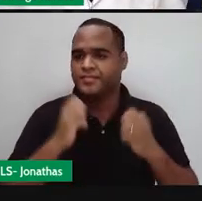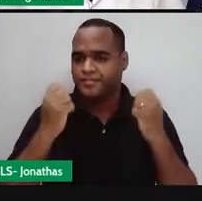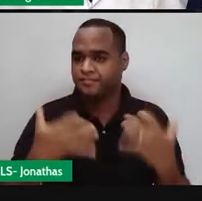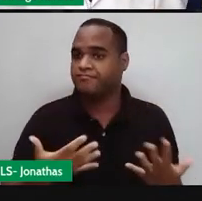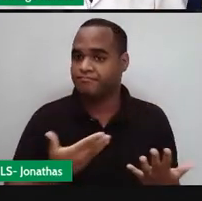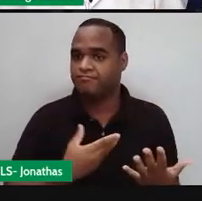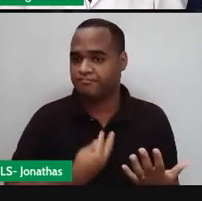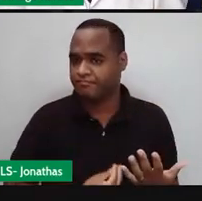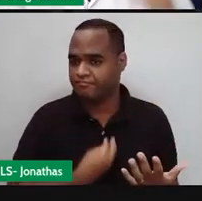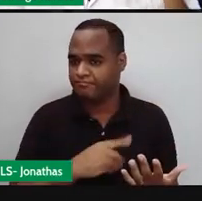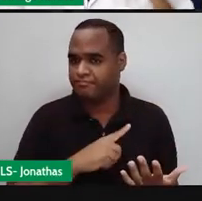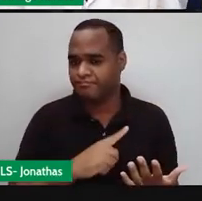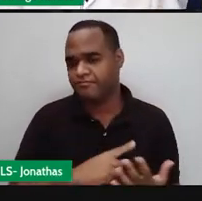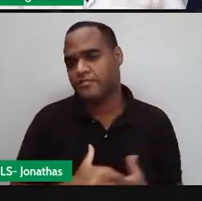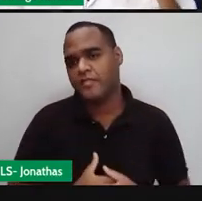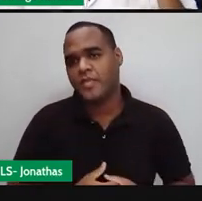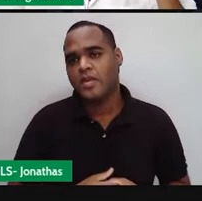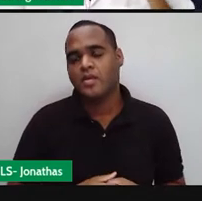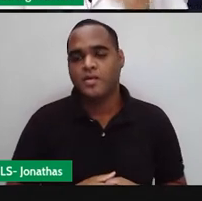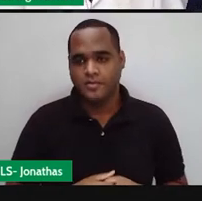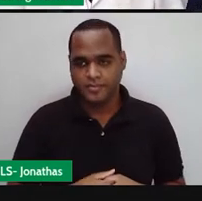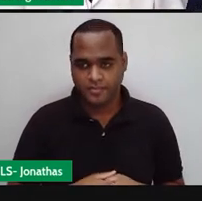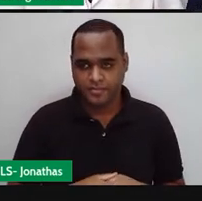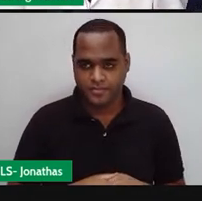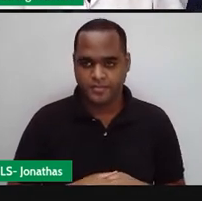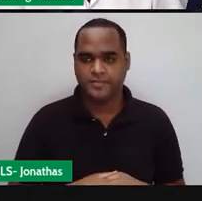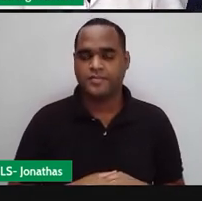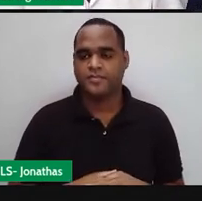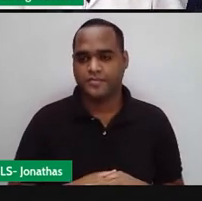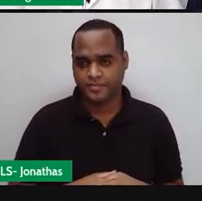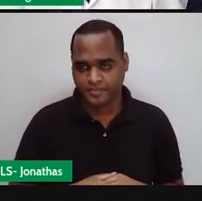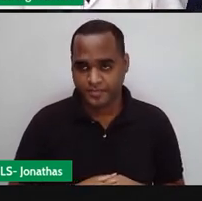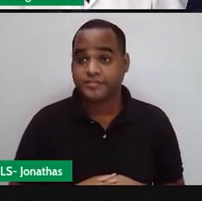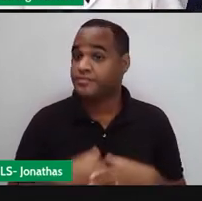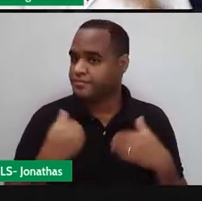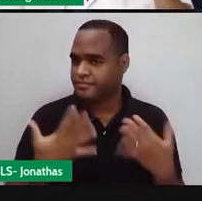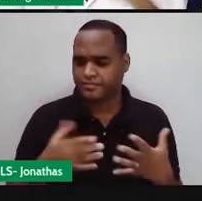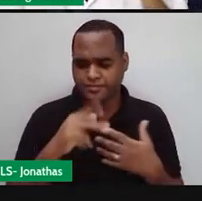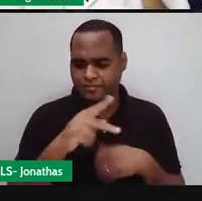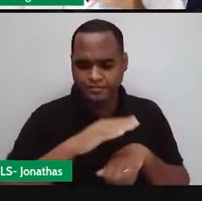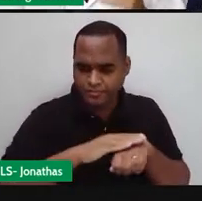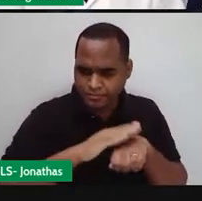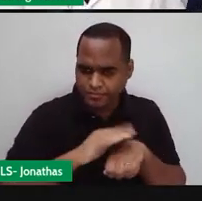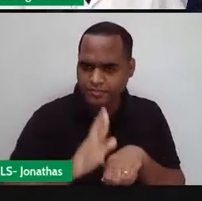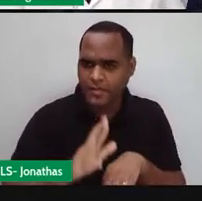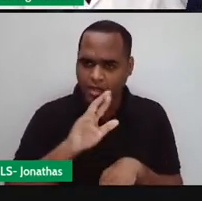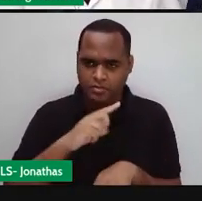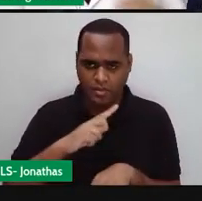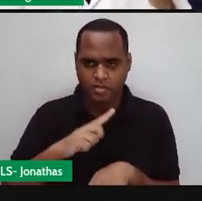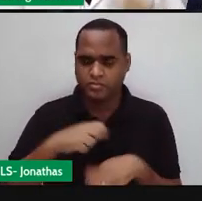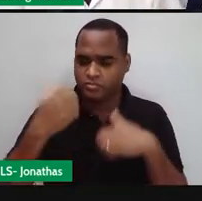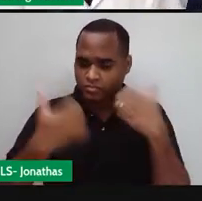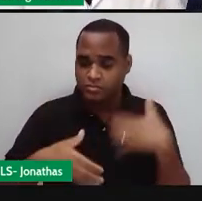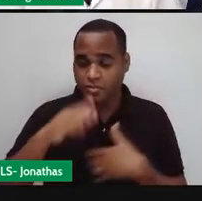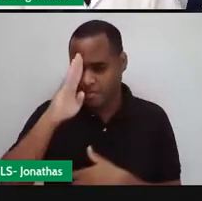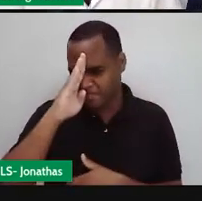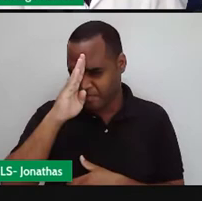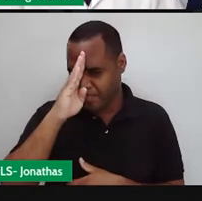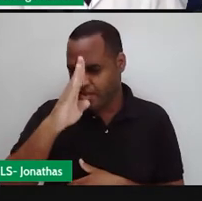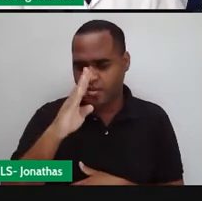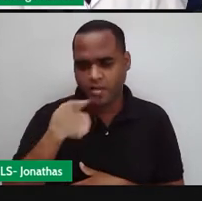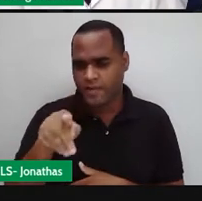frente, certo? Então, você protagonizando, você sendo o ator principal, o personagem